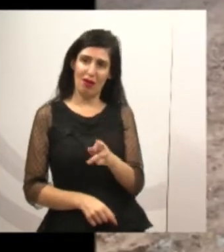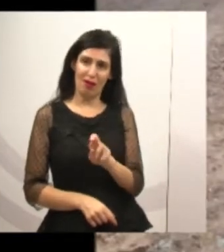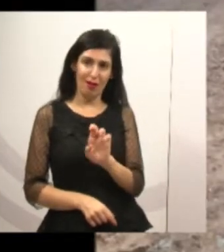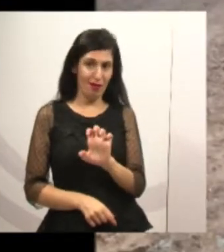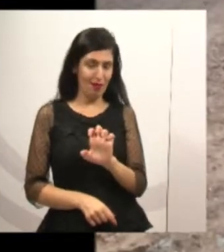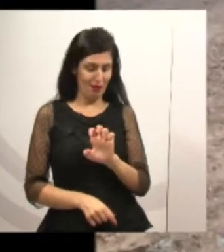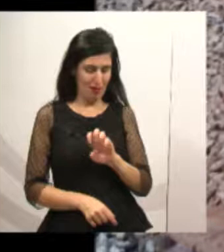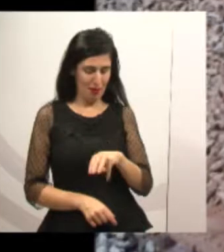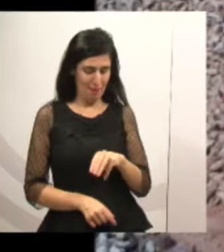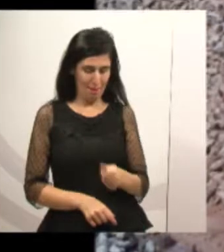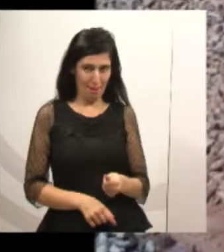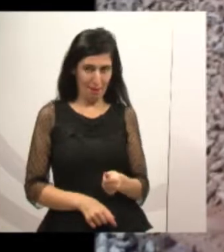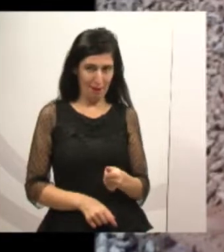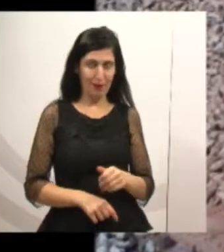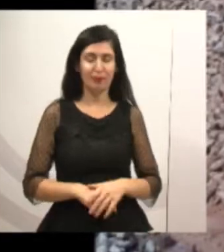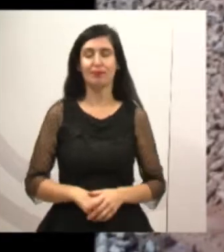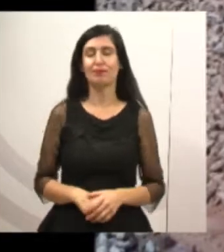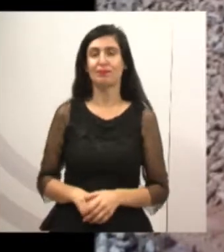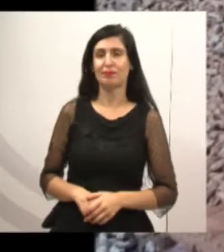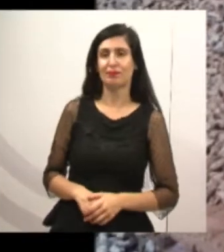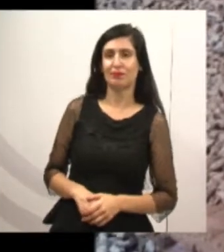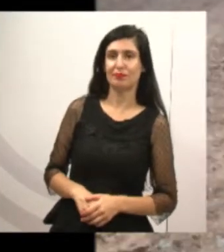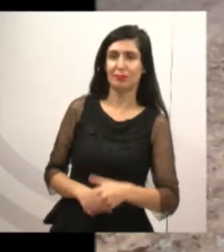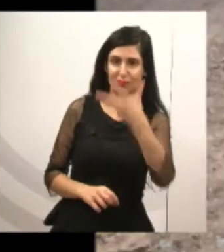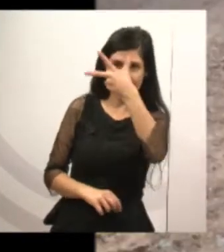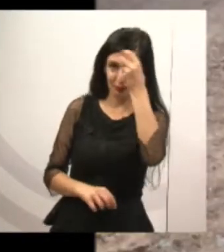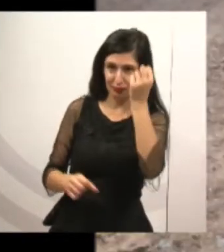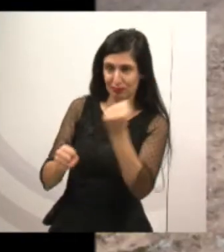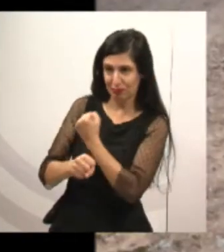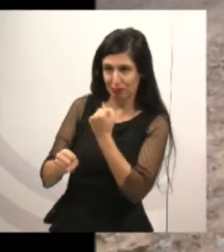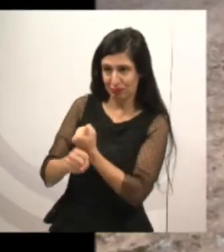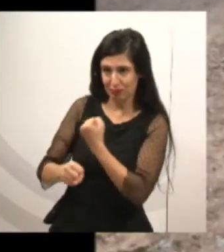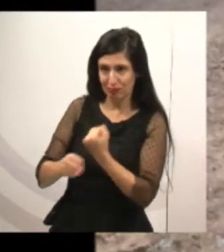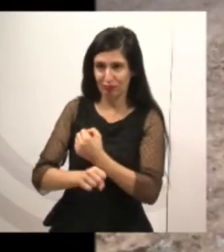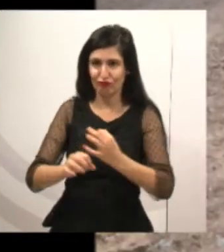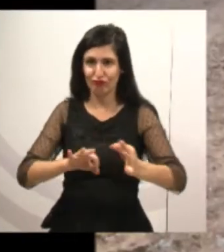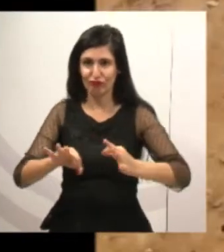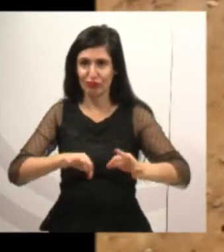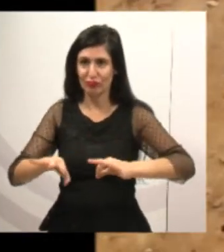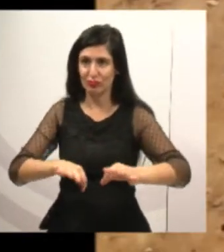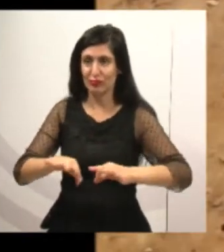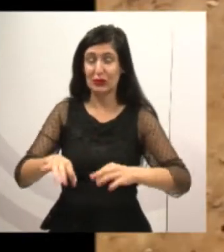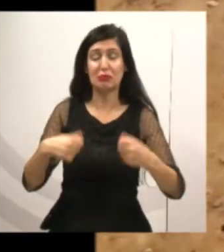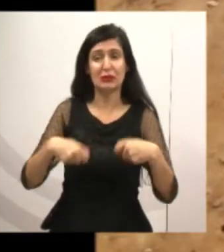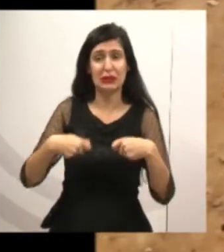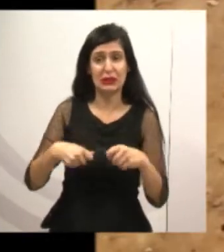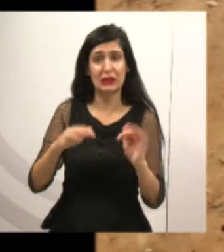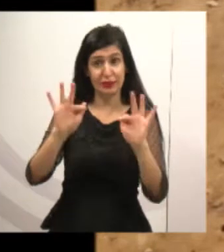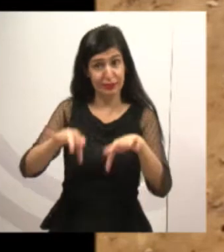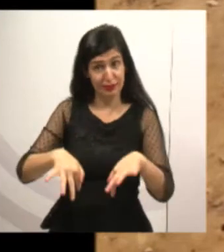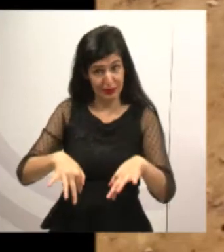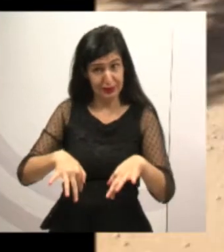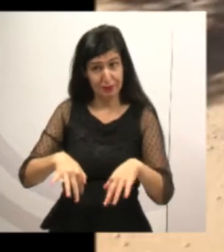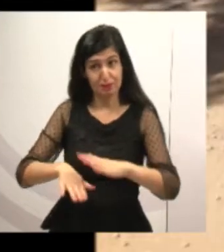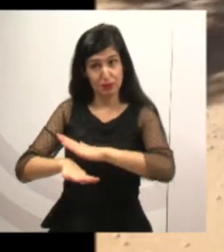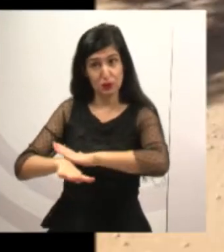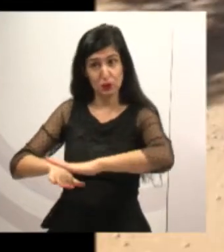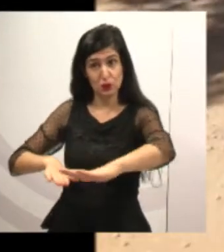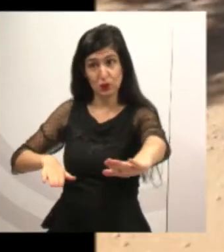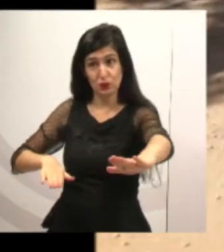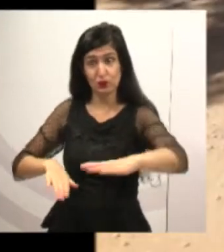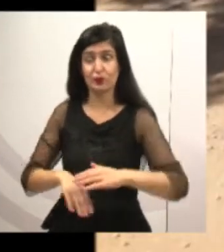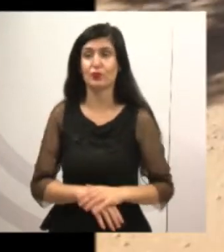a infraestrutura já foi lá, fez alguma coisa em algumas ruas, mas ainda precisa terminar, executar o serviço em todo o bairro.